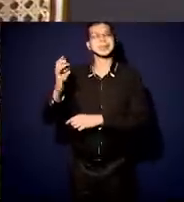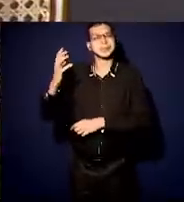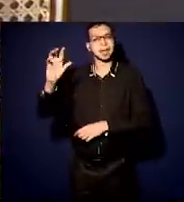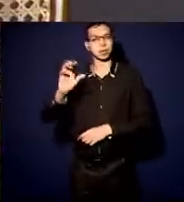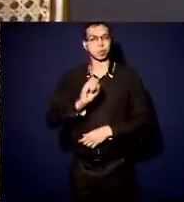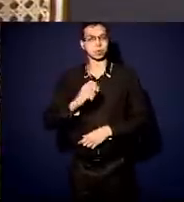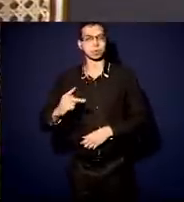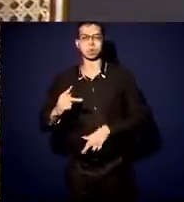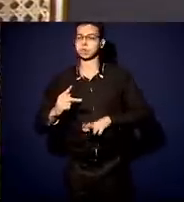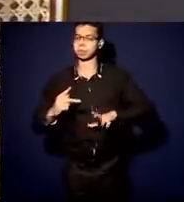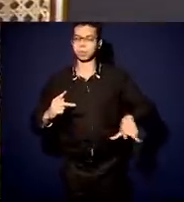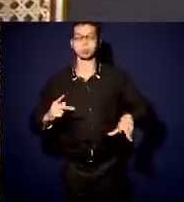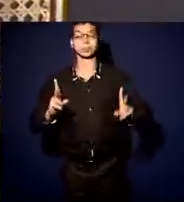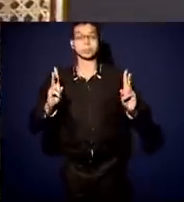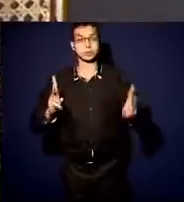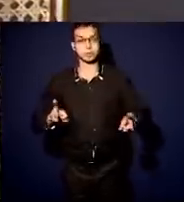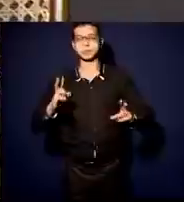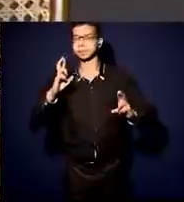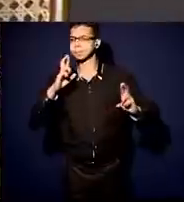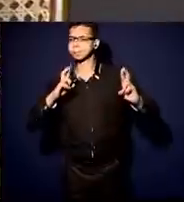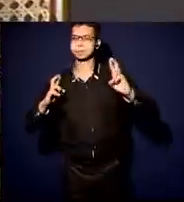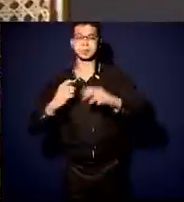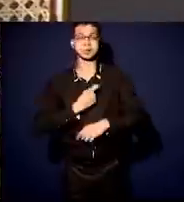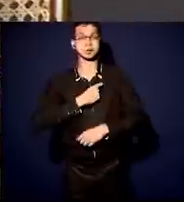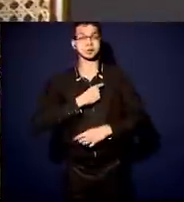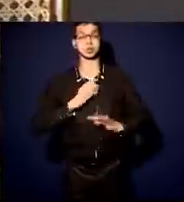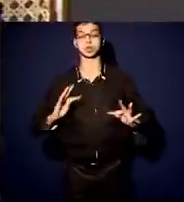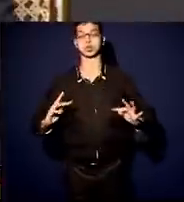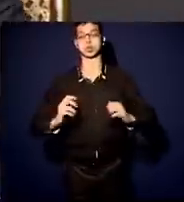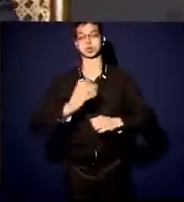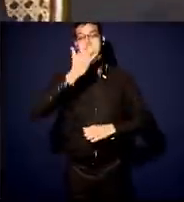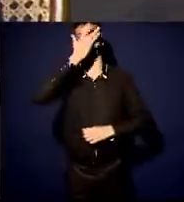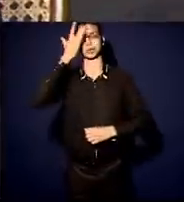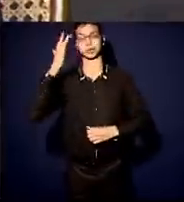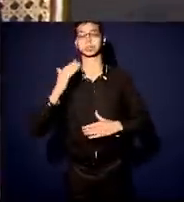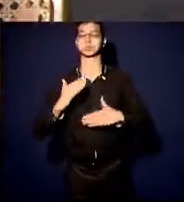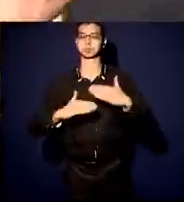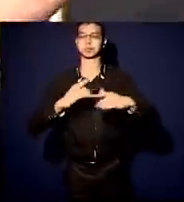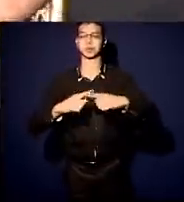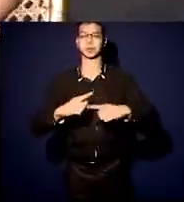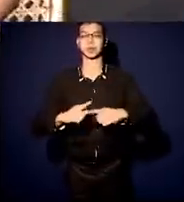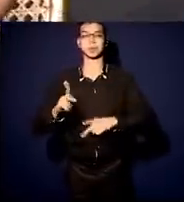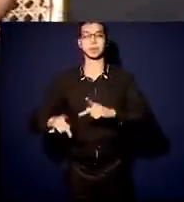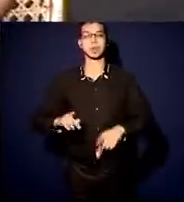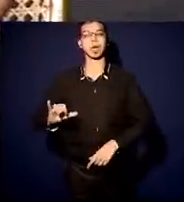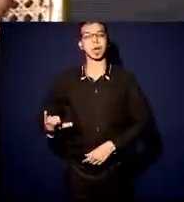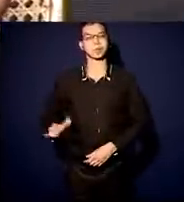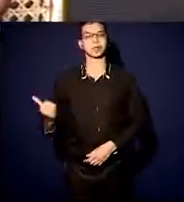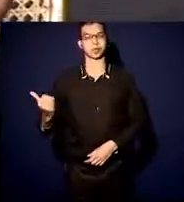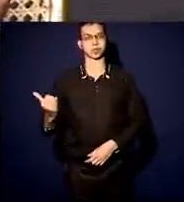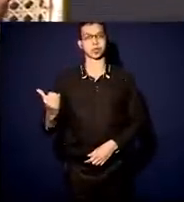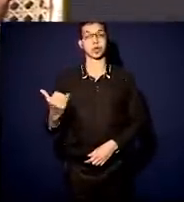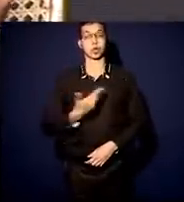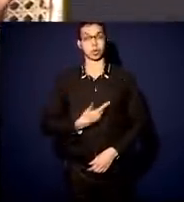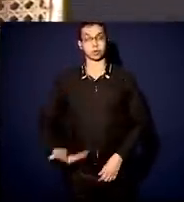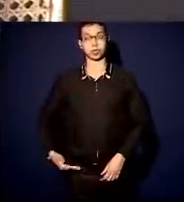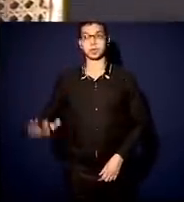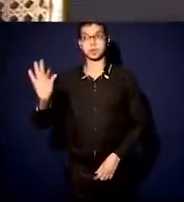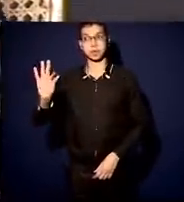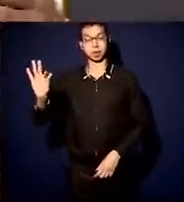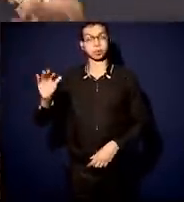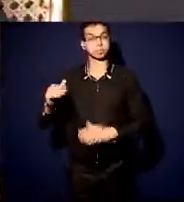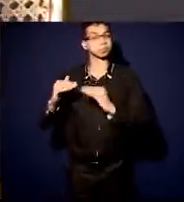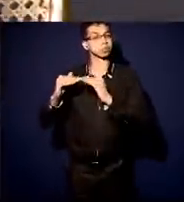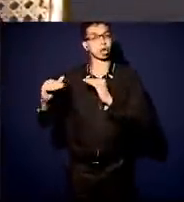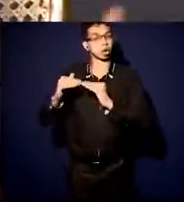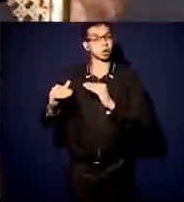ele fiscaliza, ganha todo mundo, ganha a eficiência que é aproveitada pela população. Nós discordamos com o governo federal nesse caminho, certamente, e